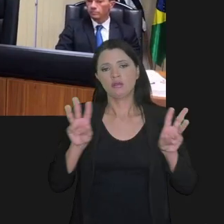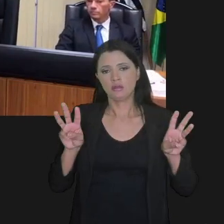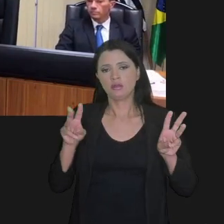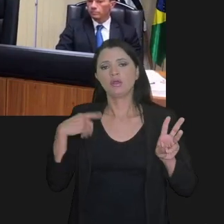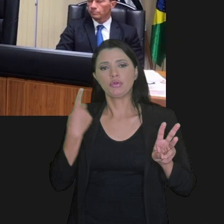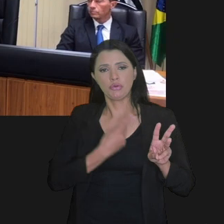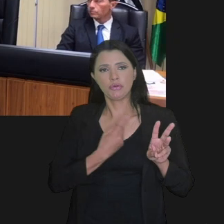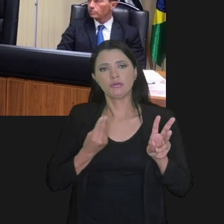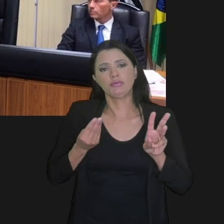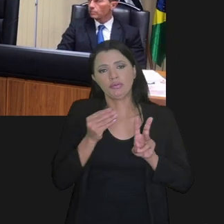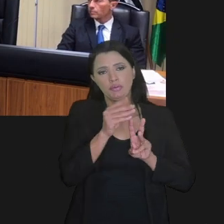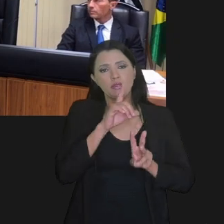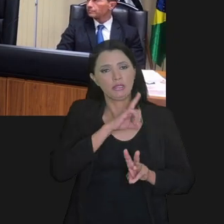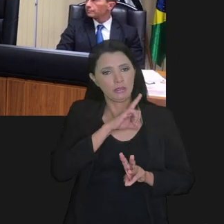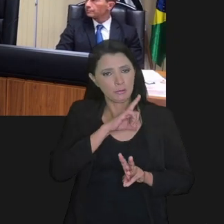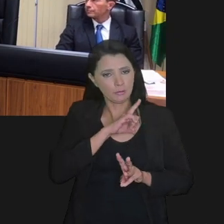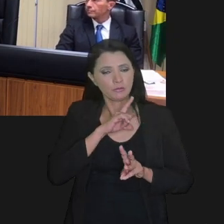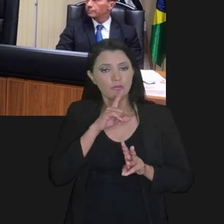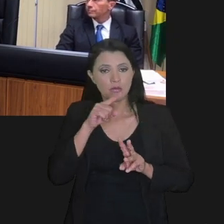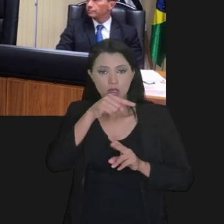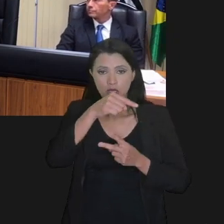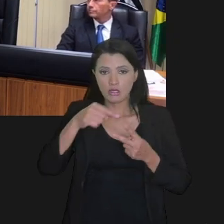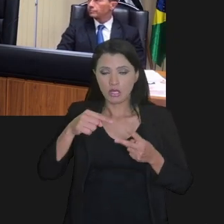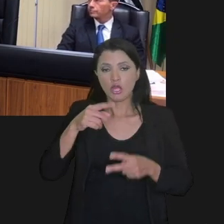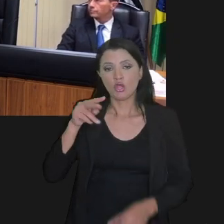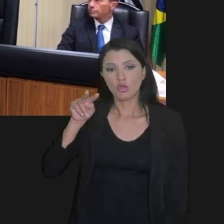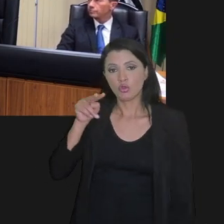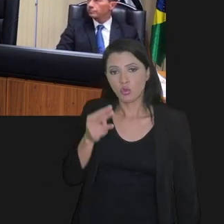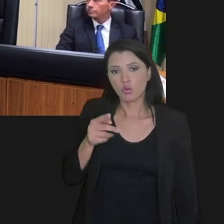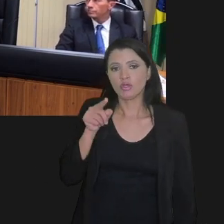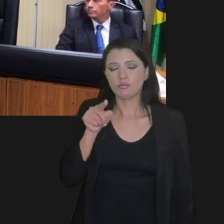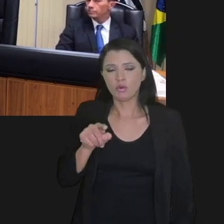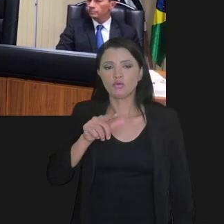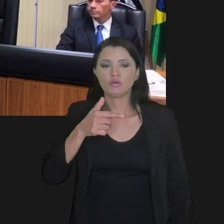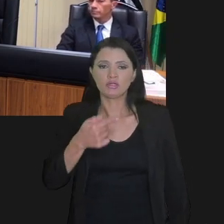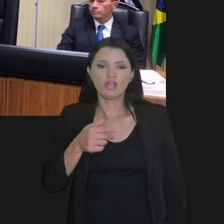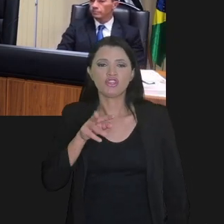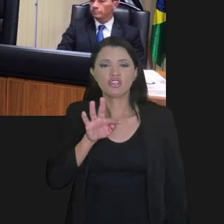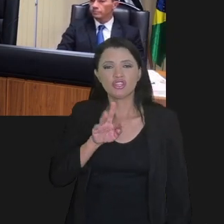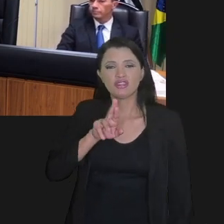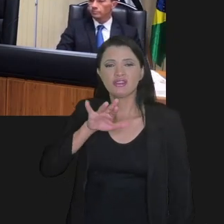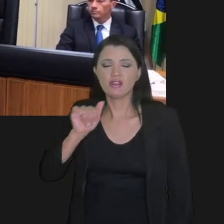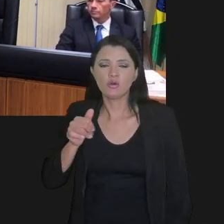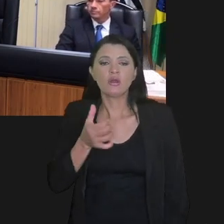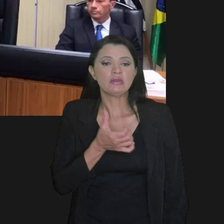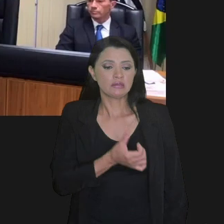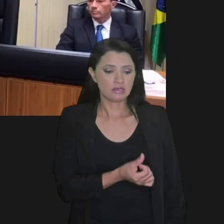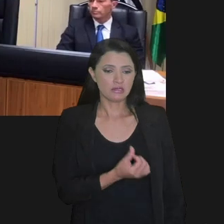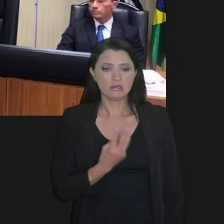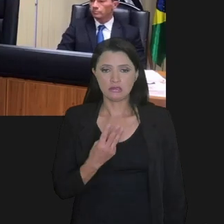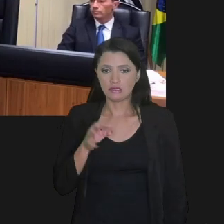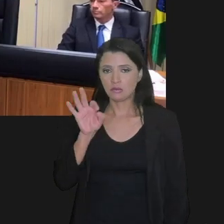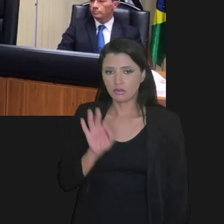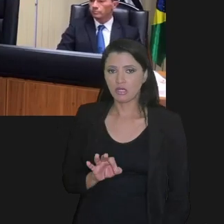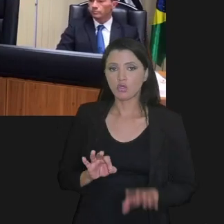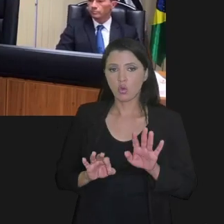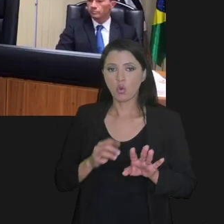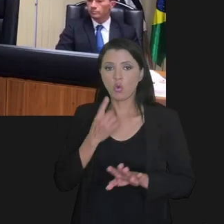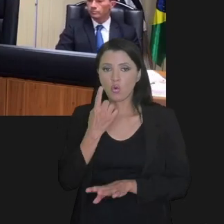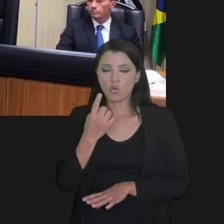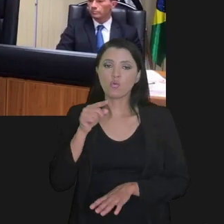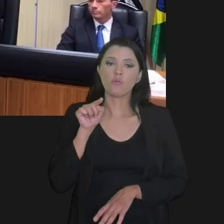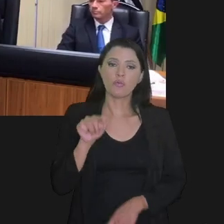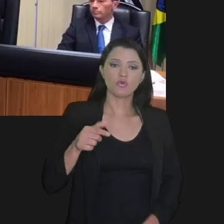divulgado na nossa página da internet. desses 2,7 trilhões, 63%